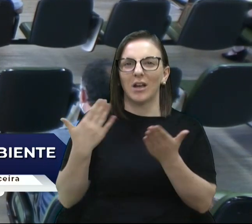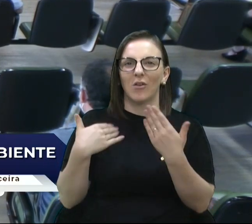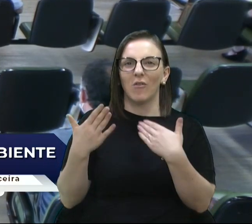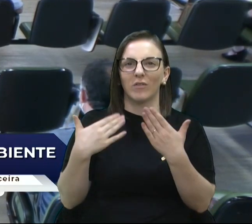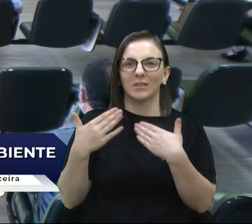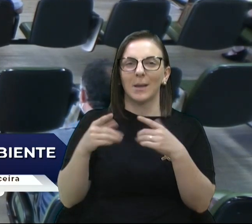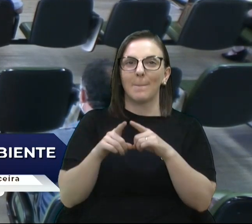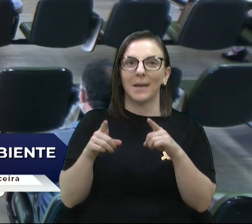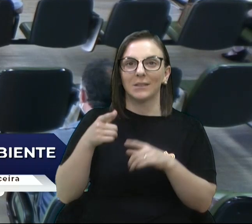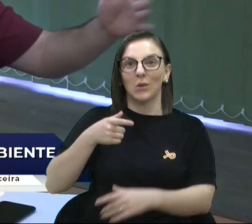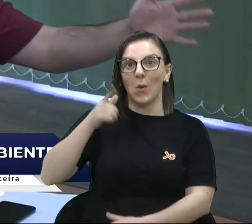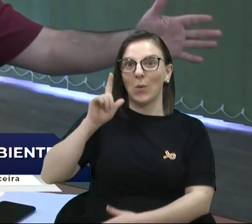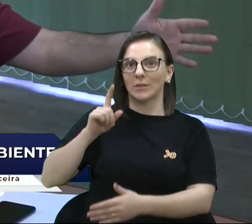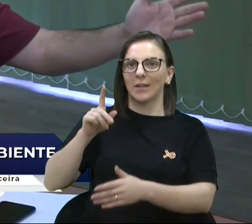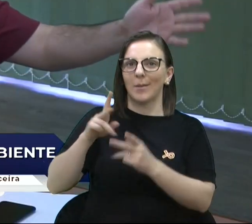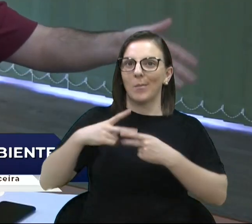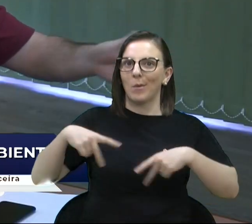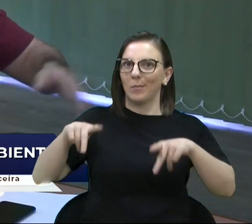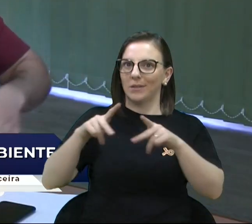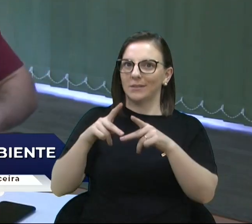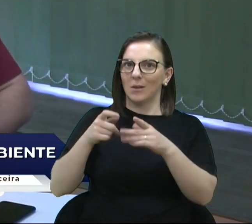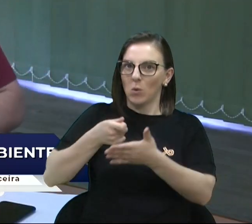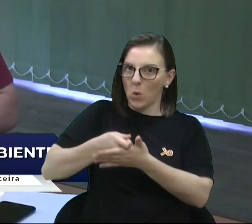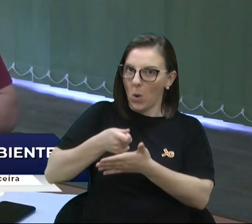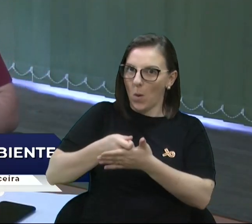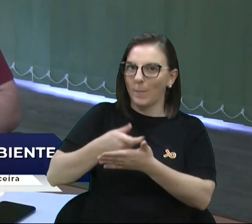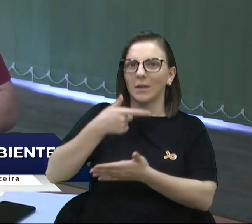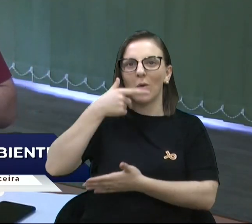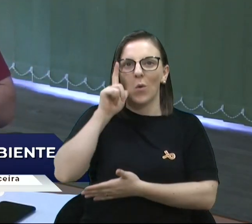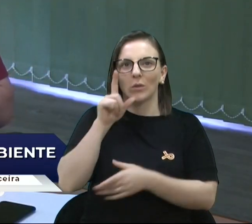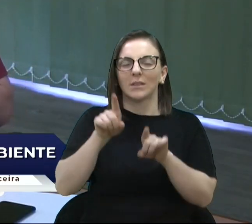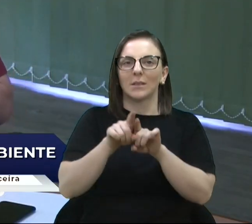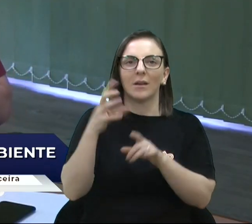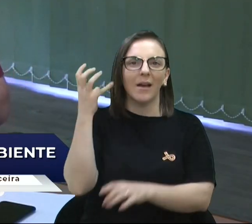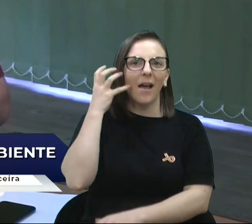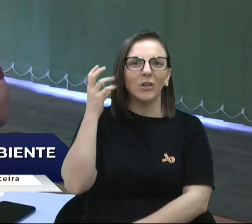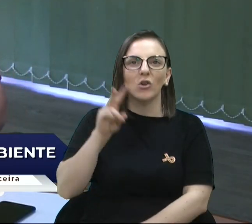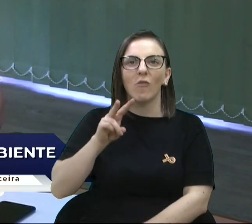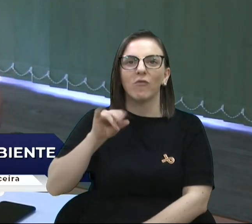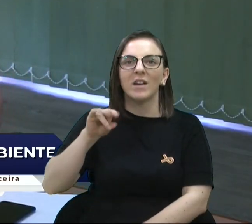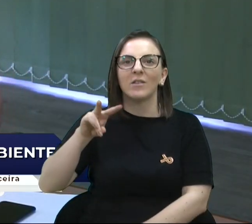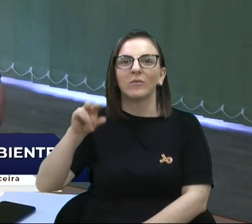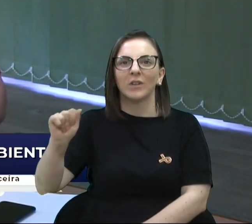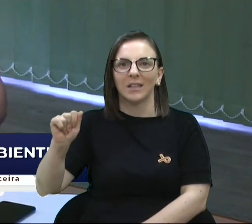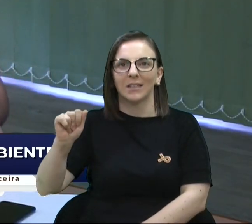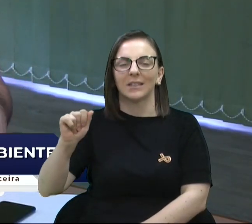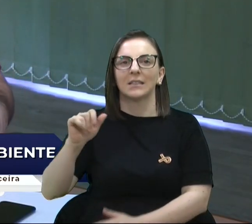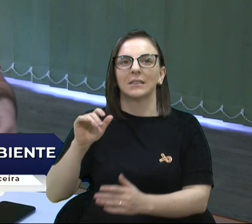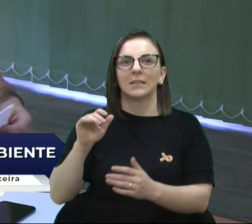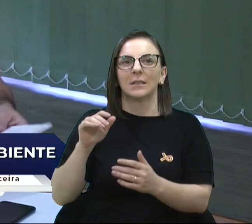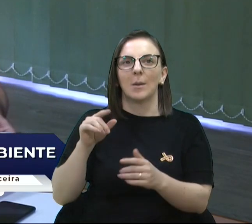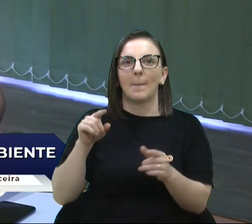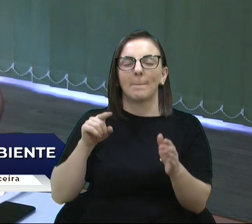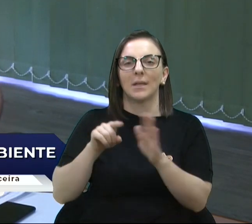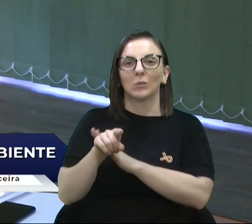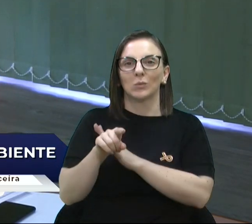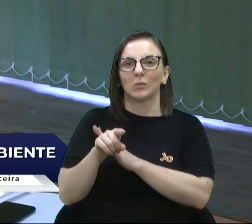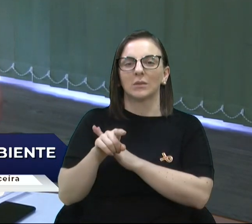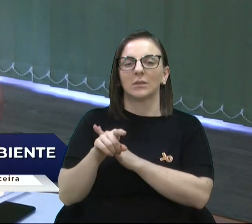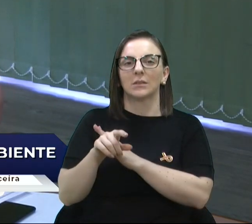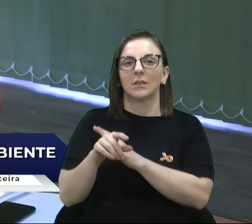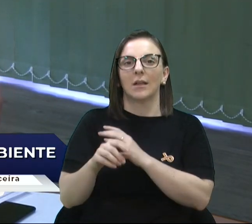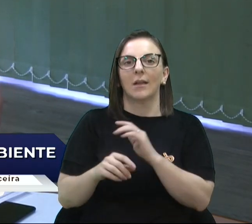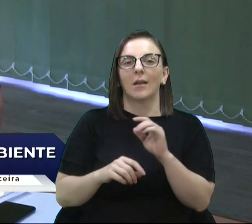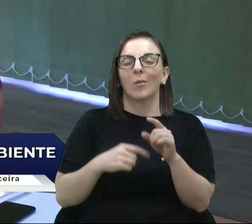cobra, ontem até a Rádio Viva, acho que estava contatando vocês, me contatar, a respeito do não atendimento do telefone, muitas vezes, nas